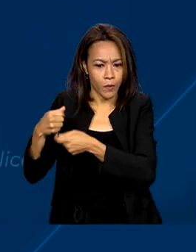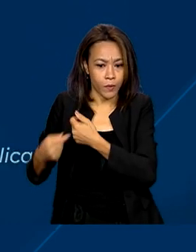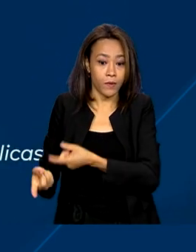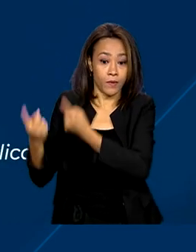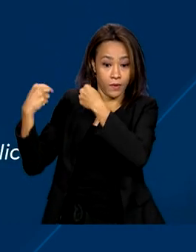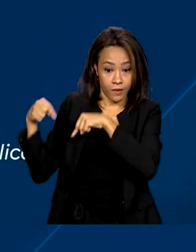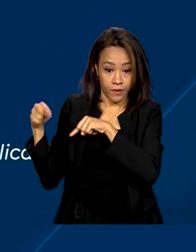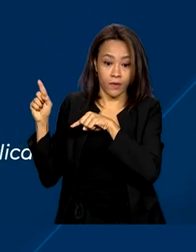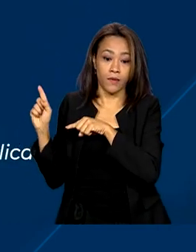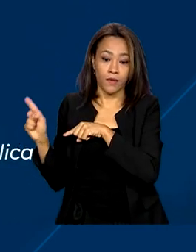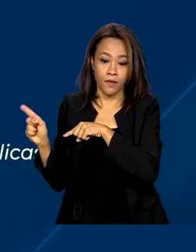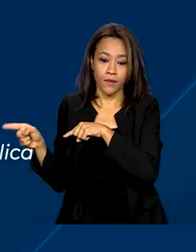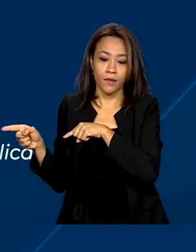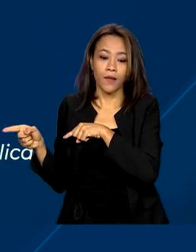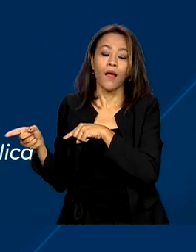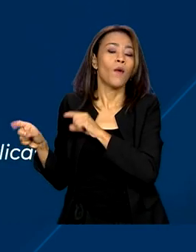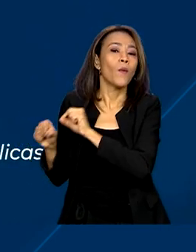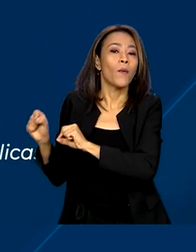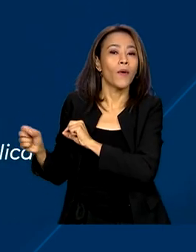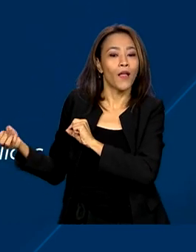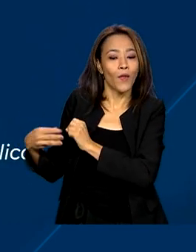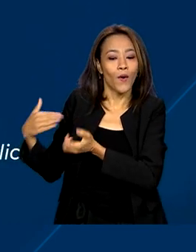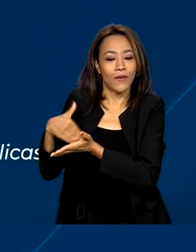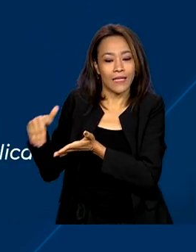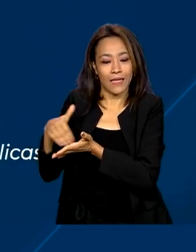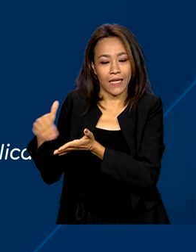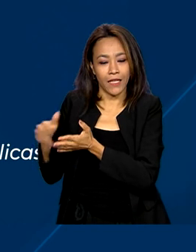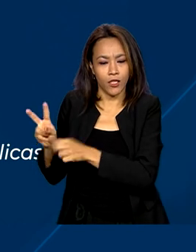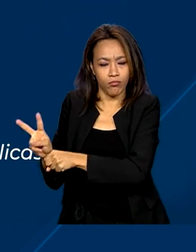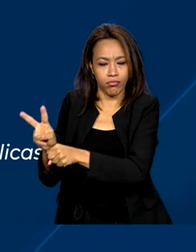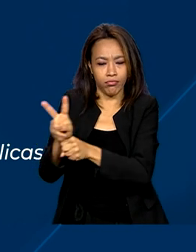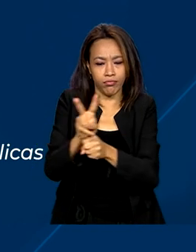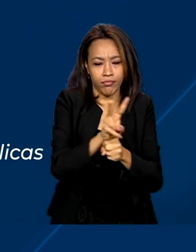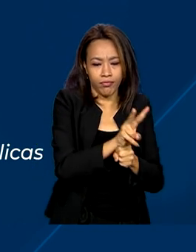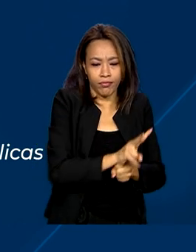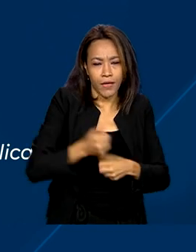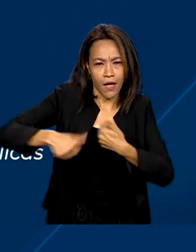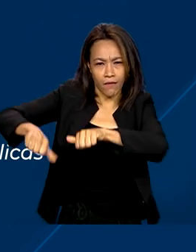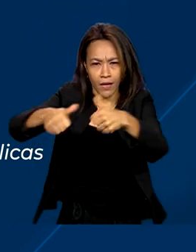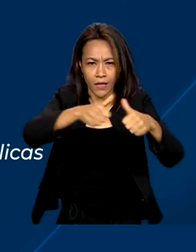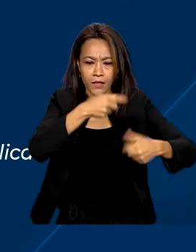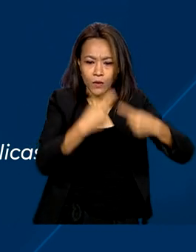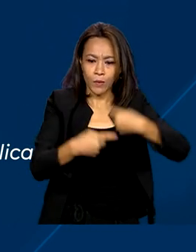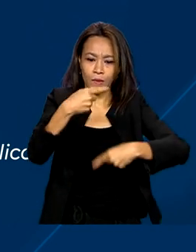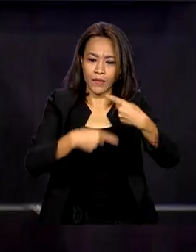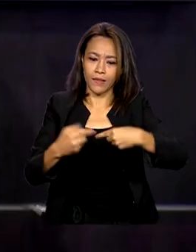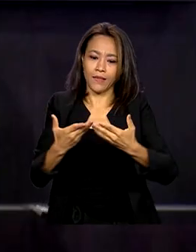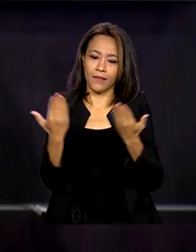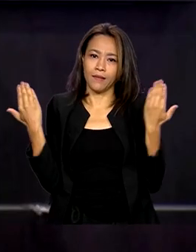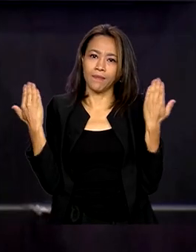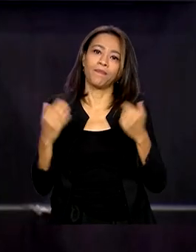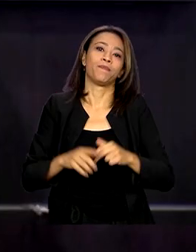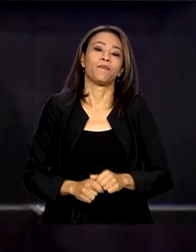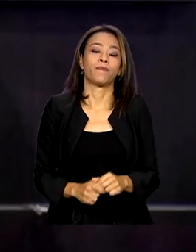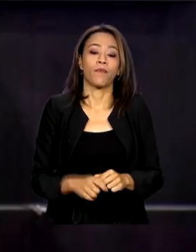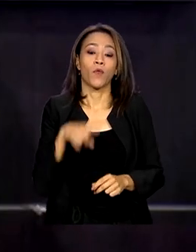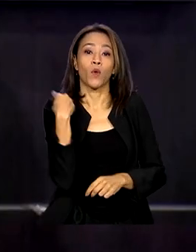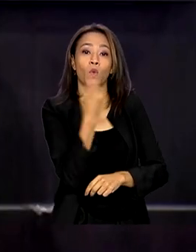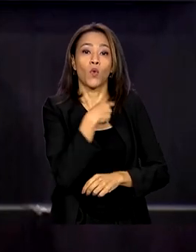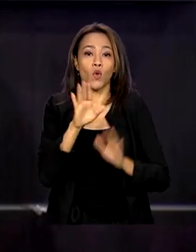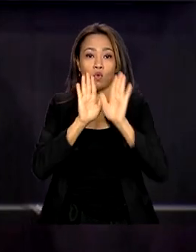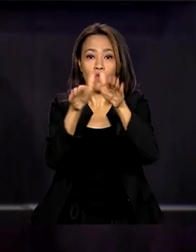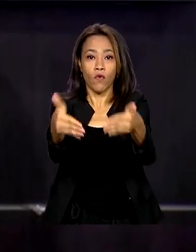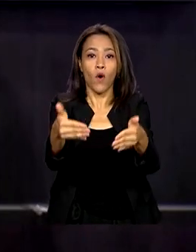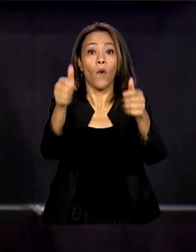E Sérgio Firpo está à frente da nova Secretaria de Monitoramento e Avaliação de Políticas Públicas. A nossa prioridade é